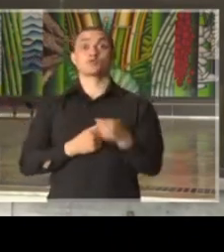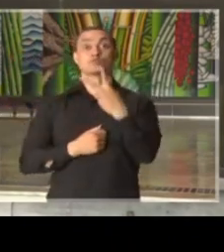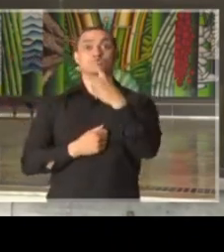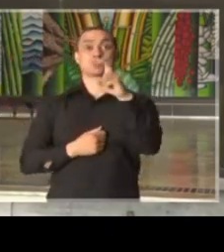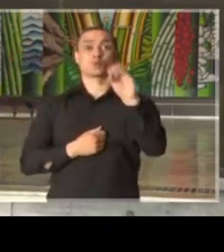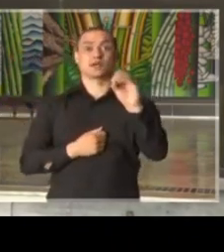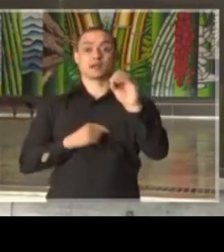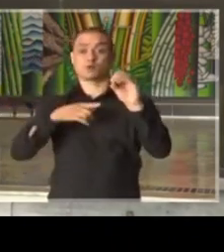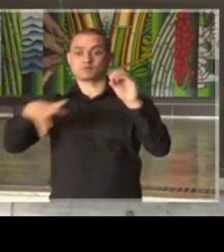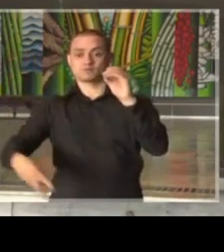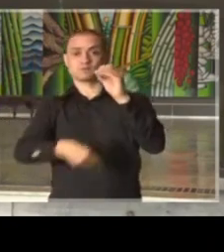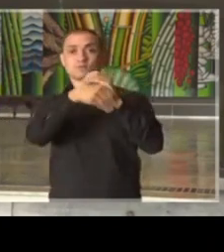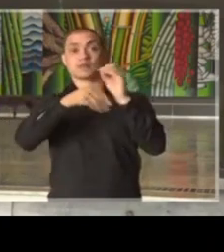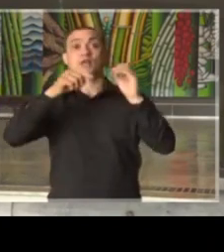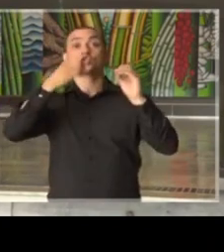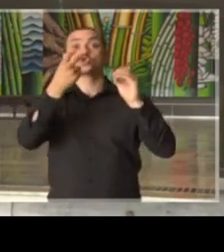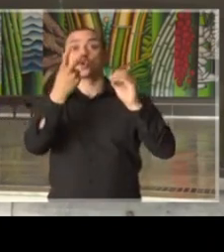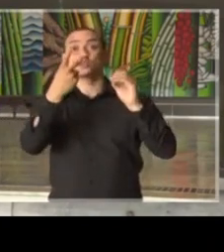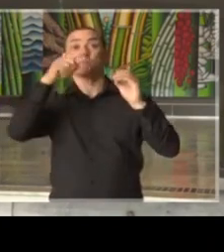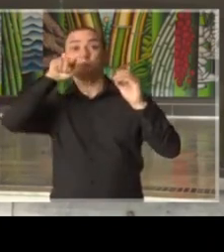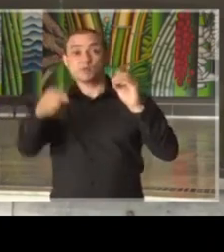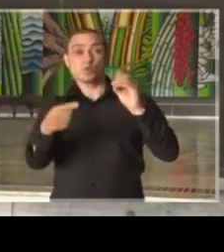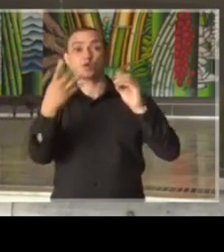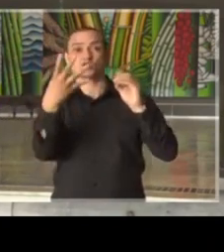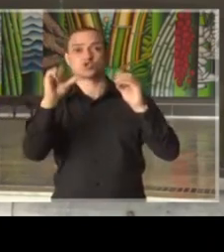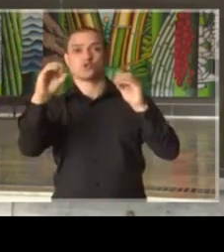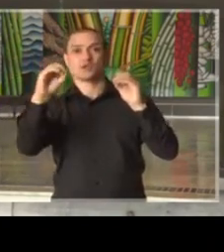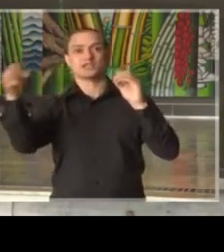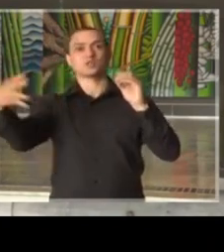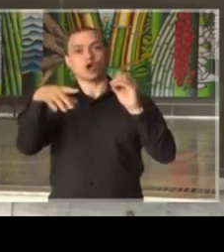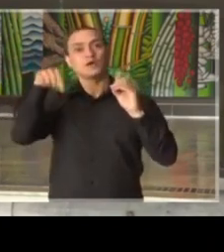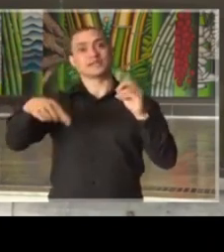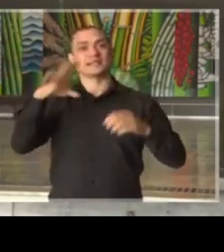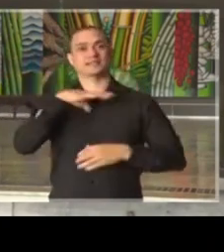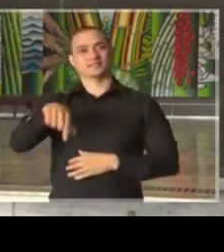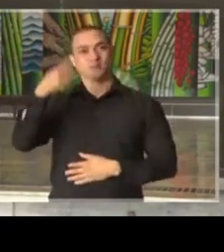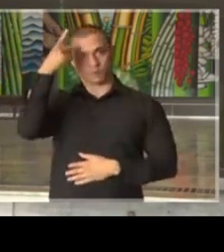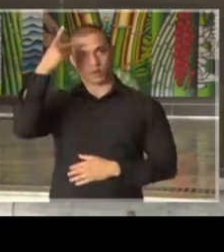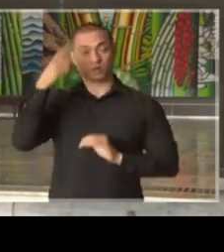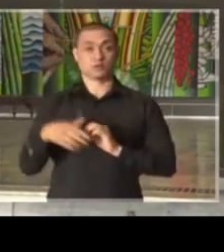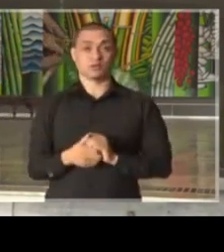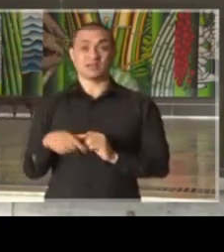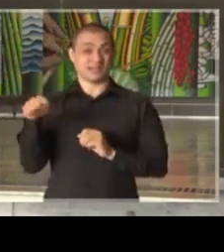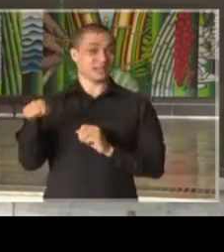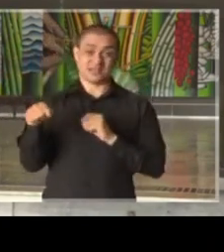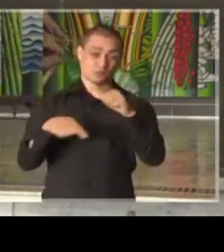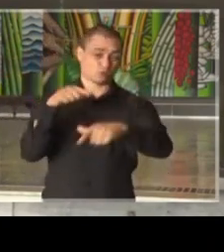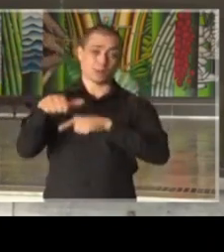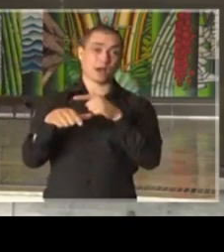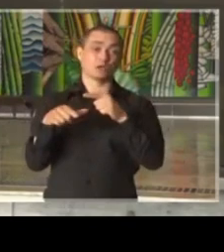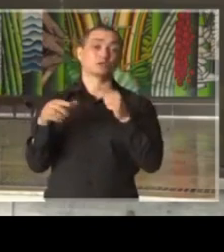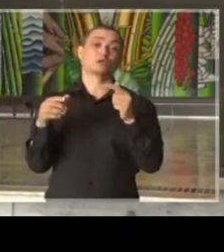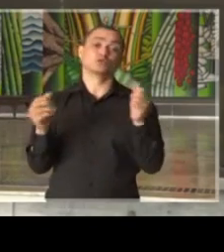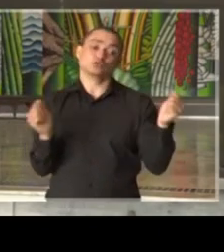2.490 respiradores na cidade de São Paulo. É esse trabalho conjunto entre Prefeitura,